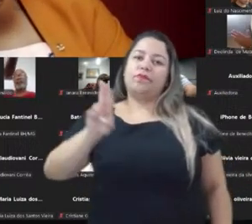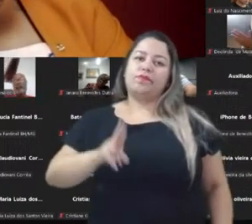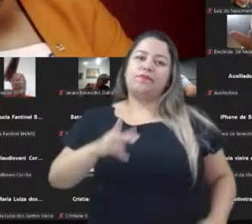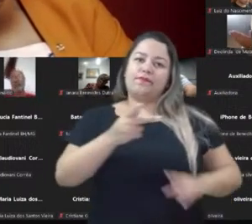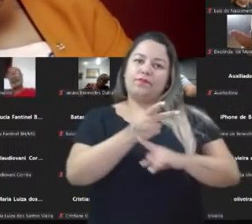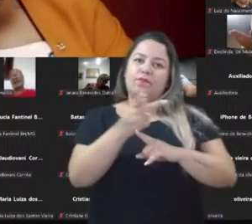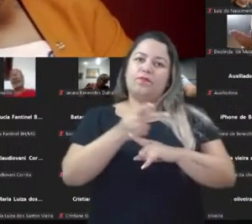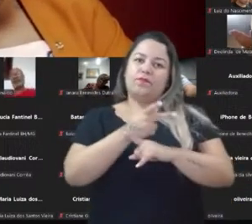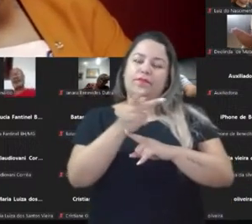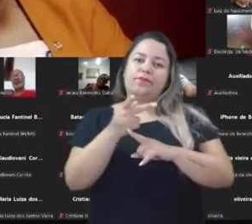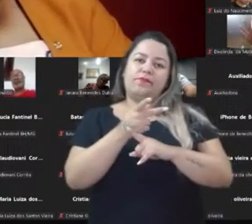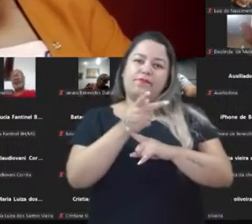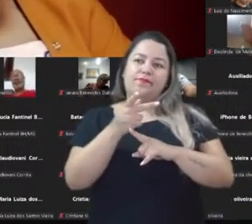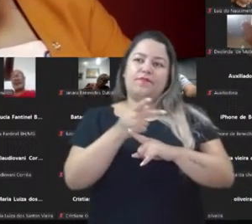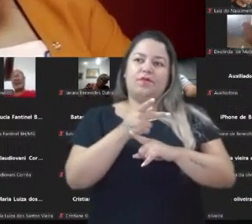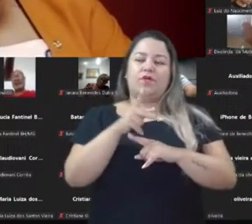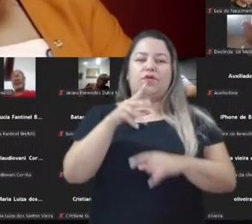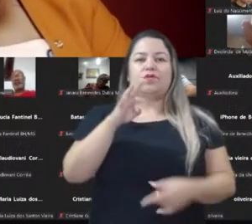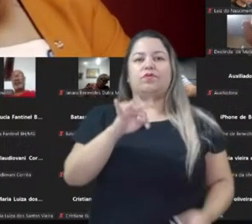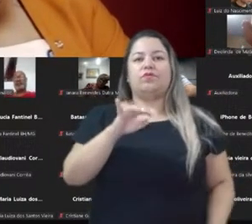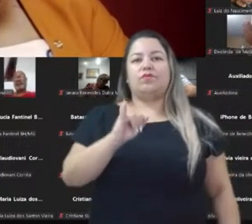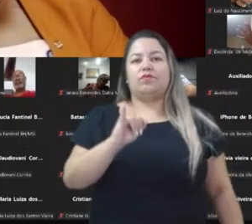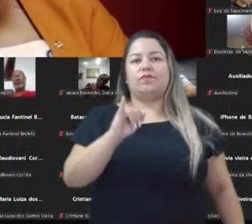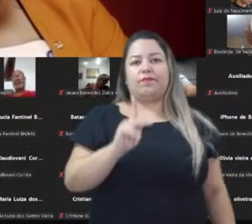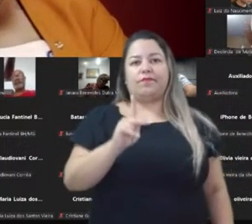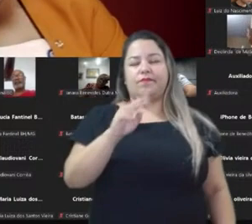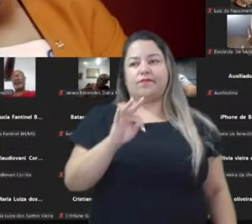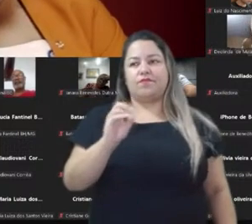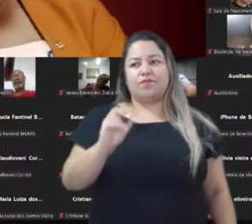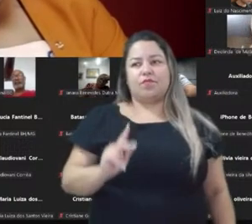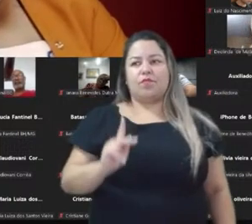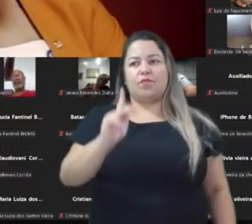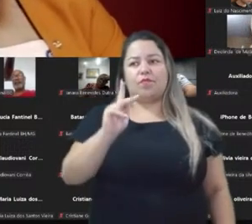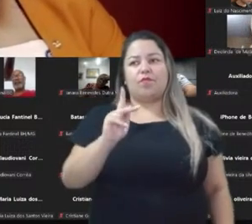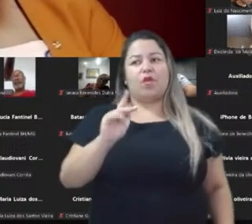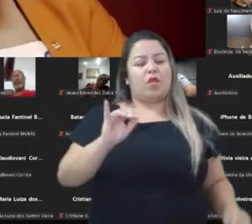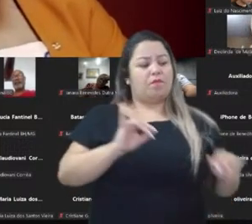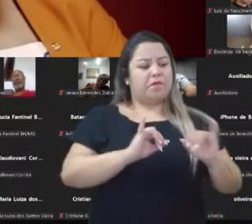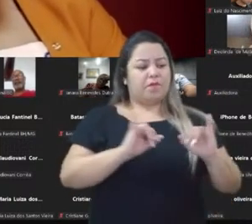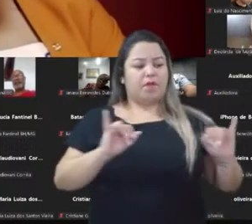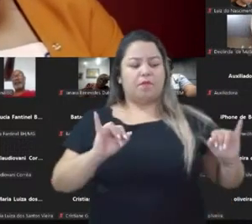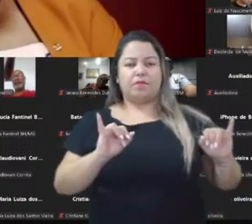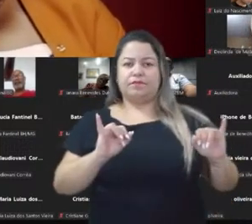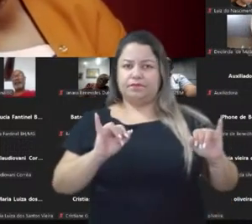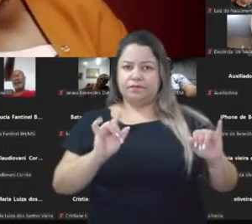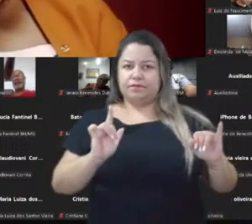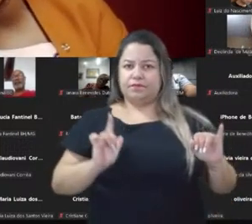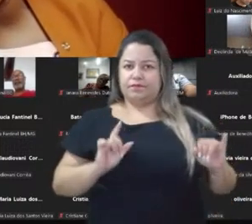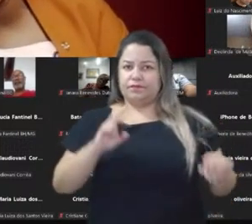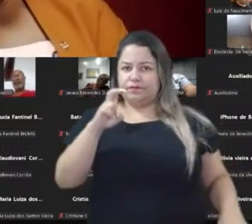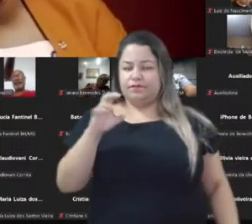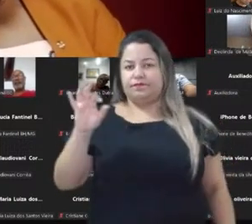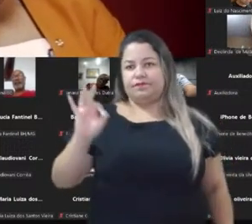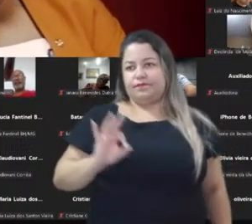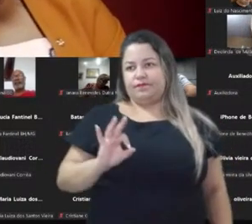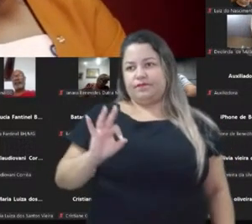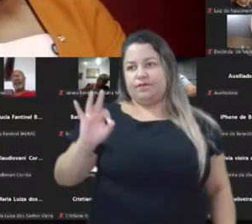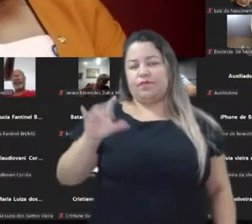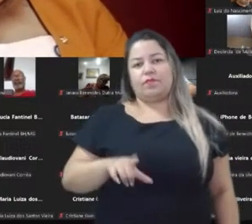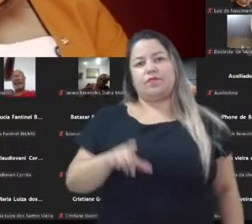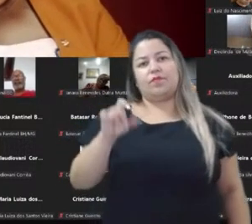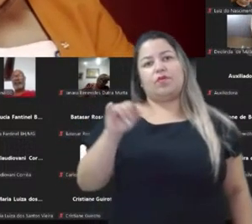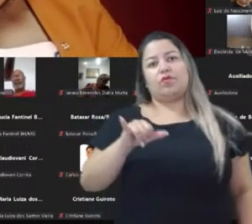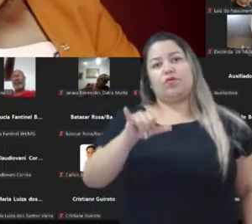busca no TikTok para acessar alguma informação enquanto apenas 5% optam pelo